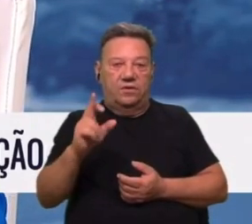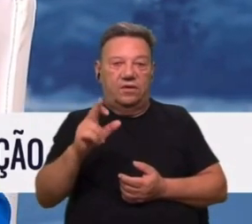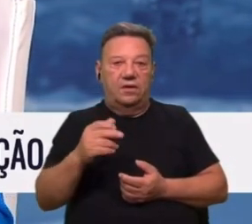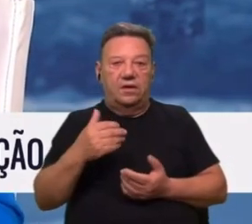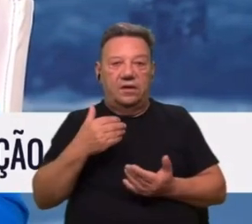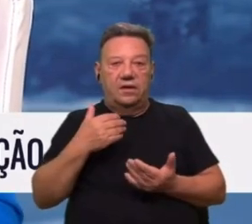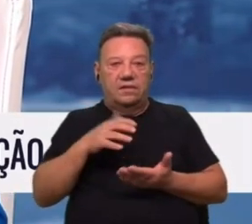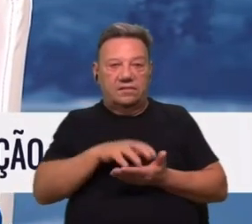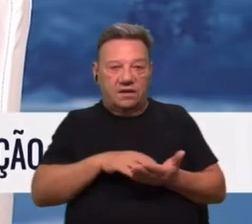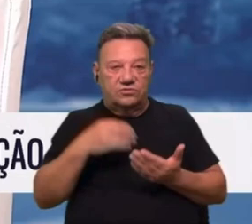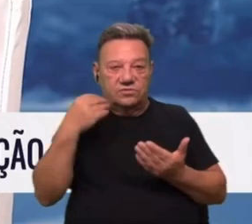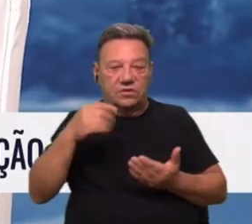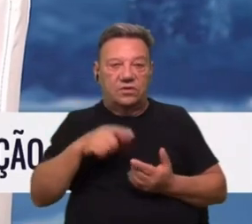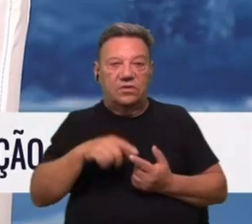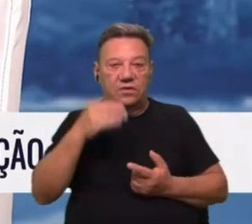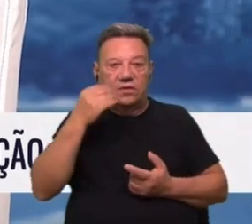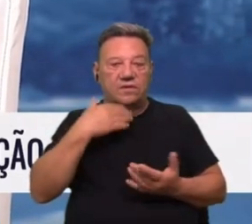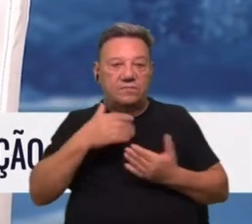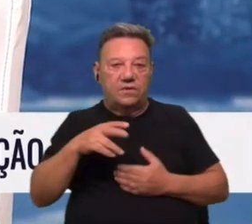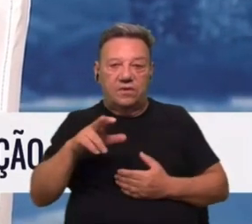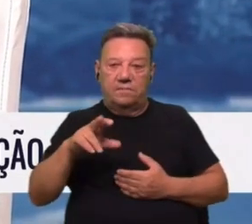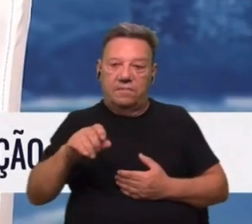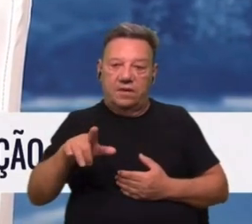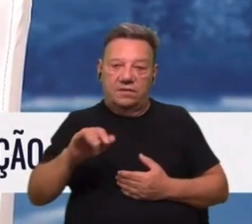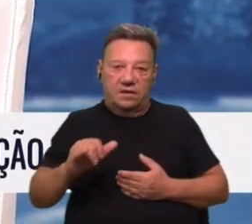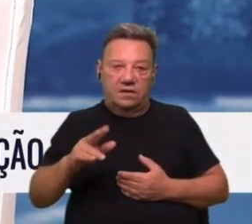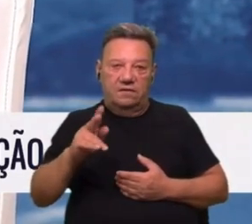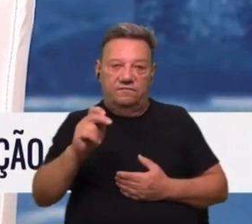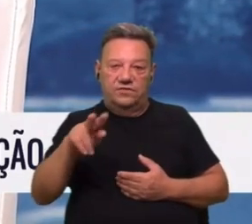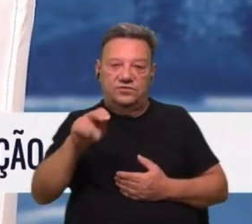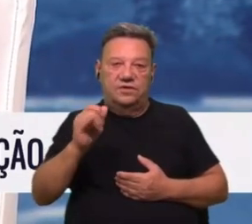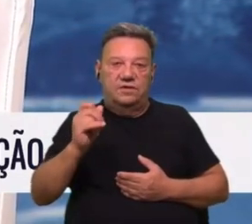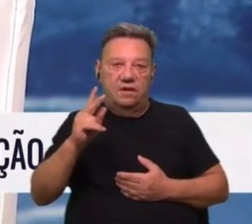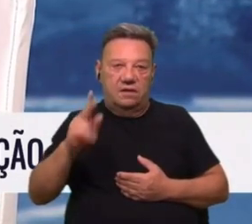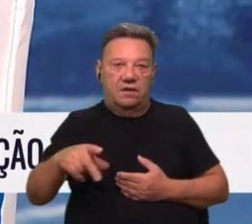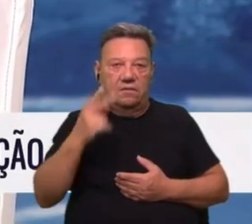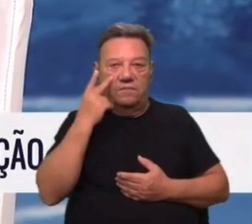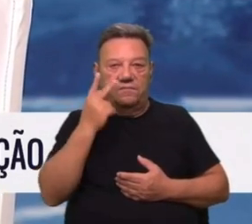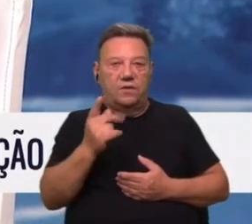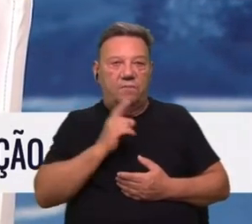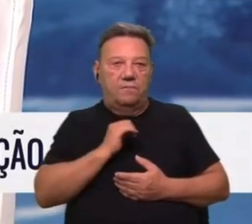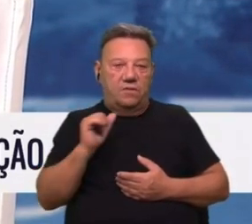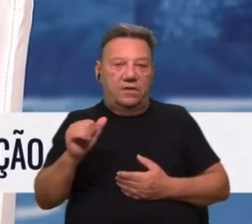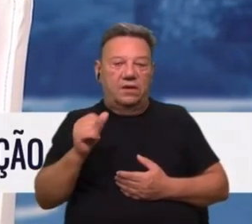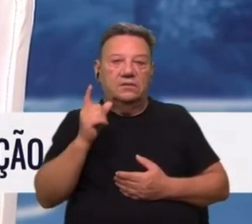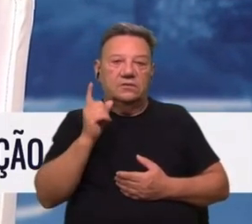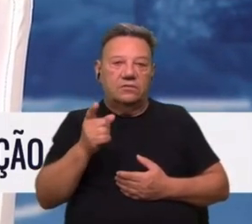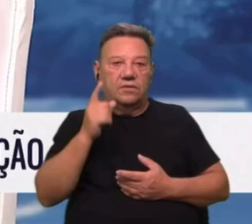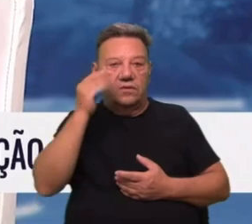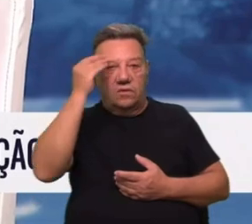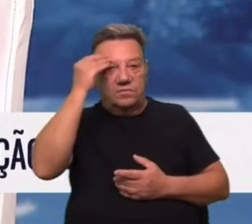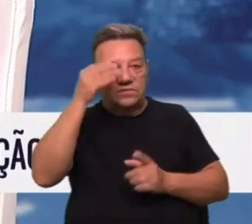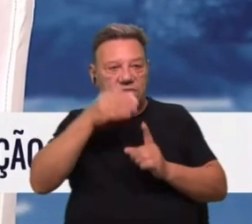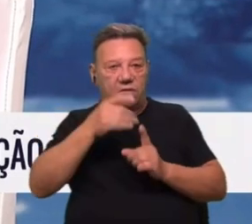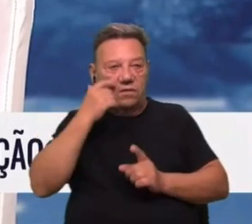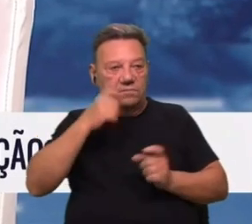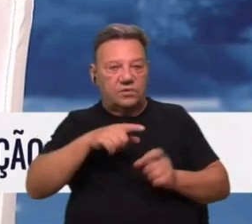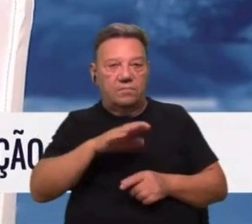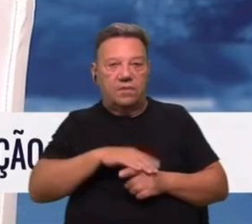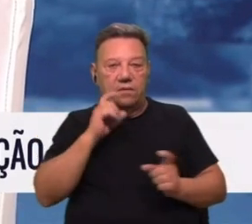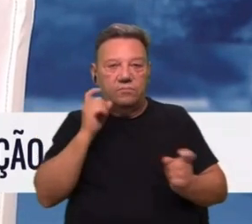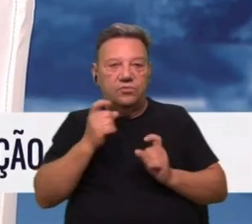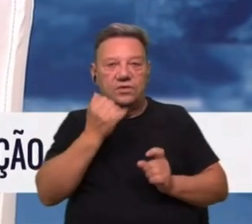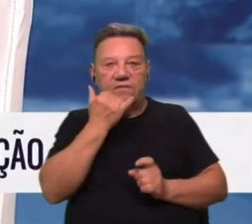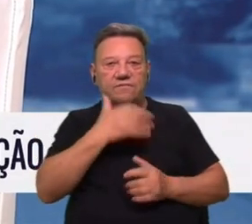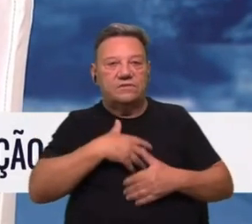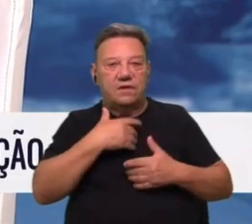do dramaturgo romeno Matei Vizniec, numa visão muito própria sobre a obsessão do ser humano pela busca da